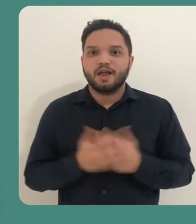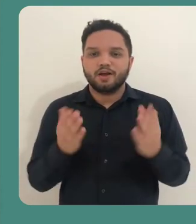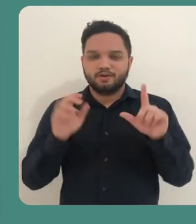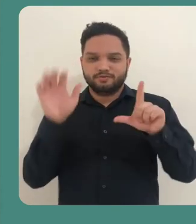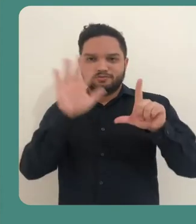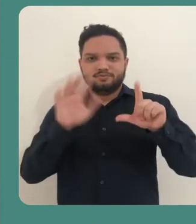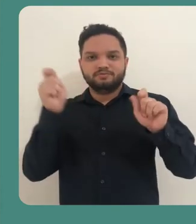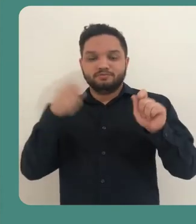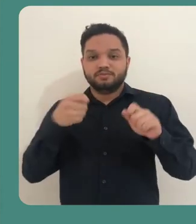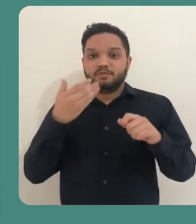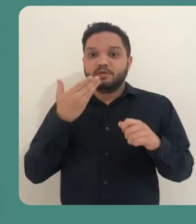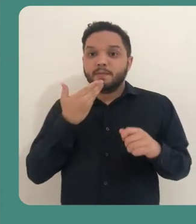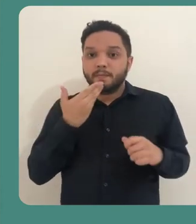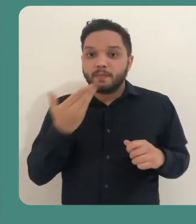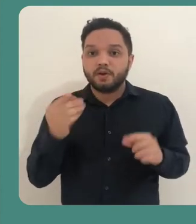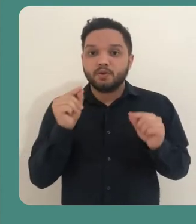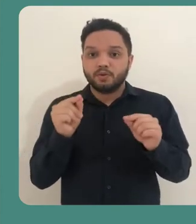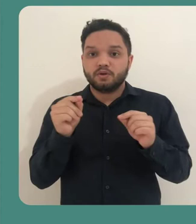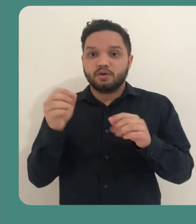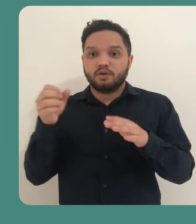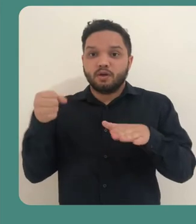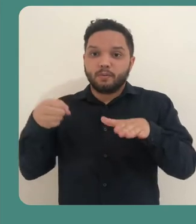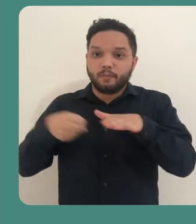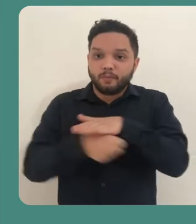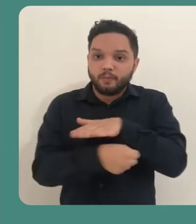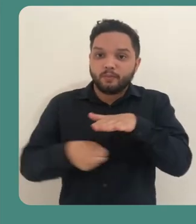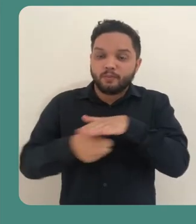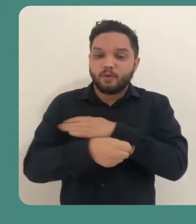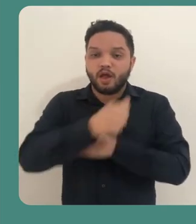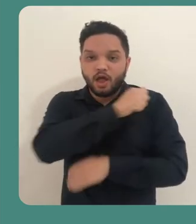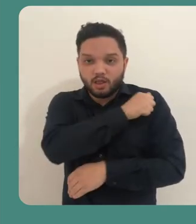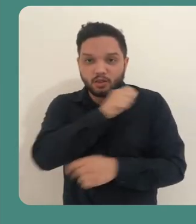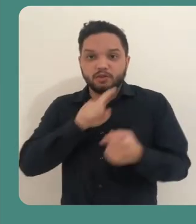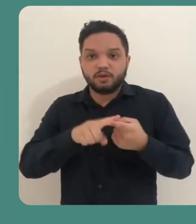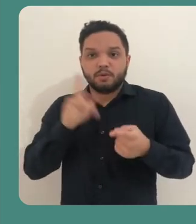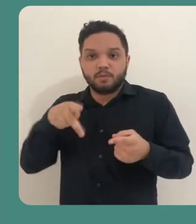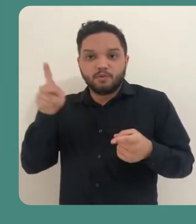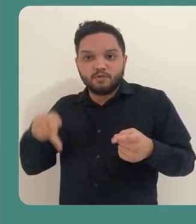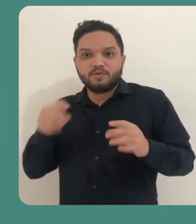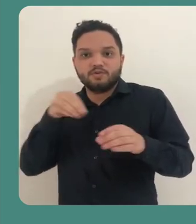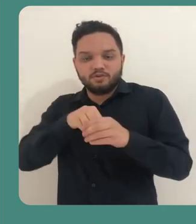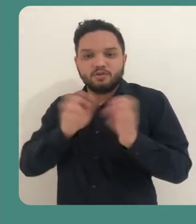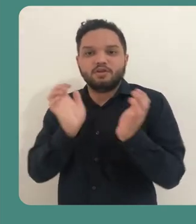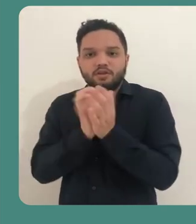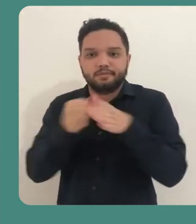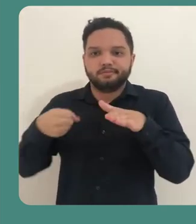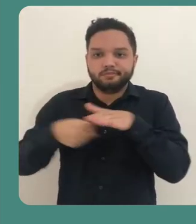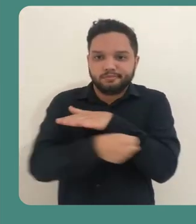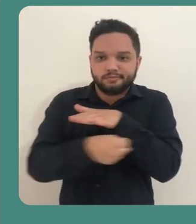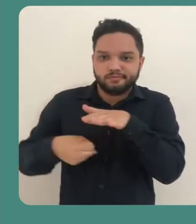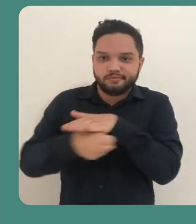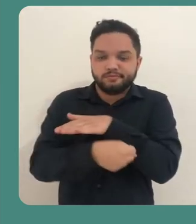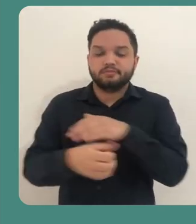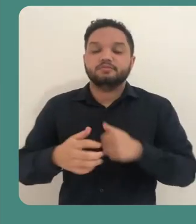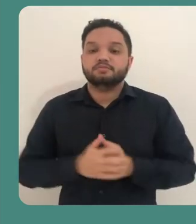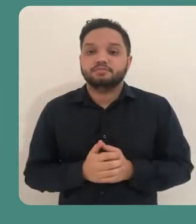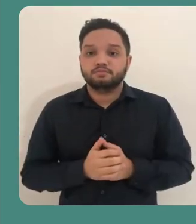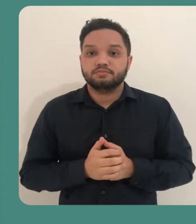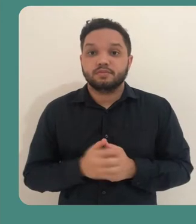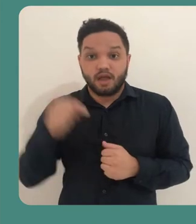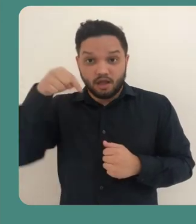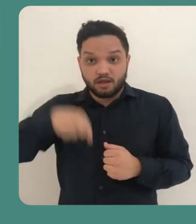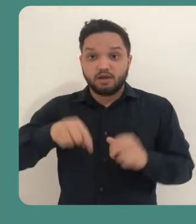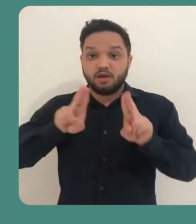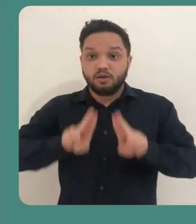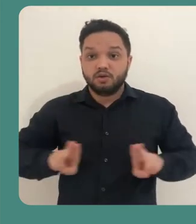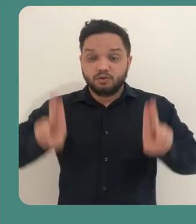Na próxima tela será solicitada a inclusão dos alunos e professores que vão fazer parte da sua equipe. A